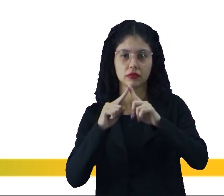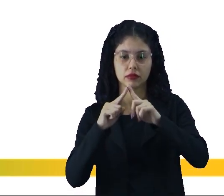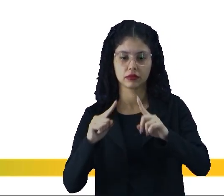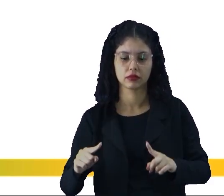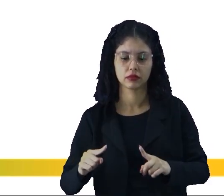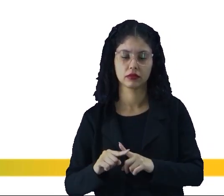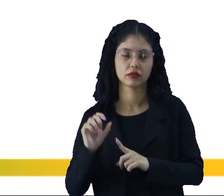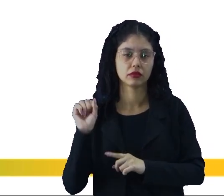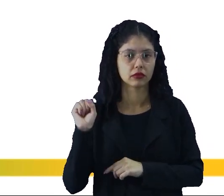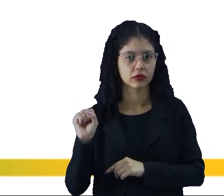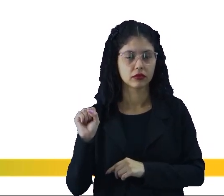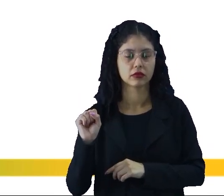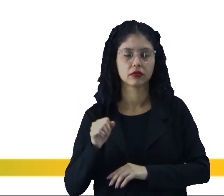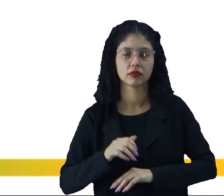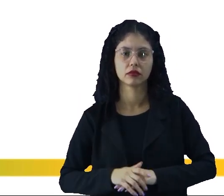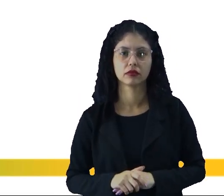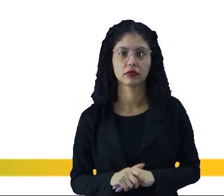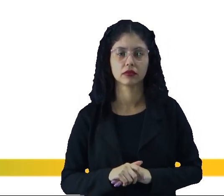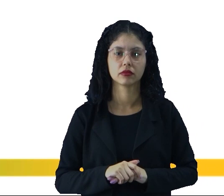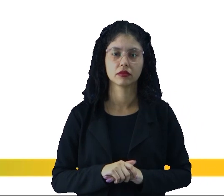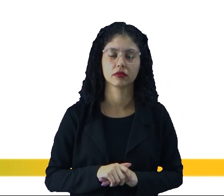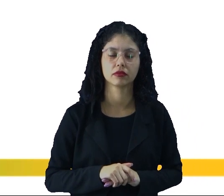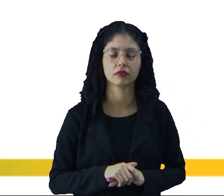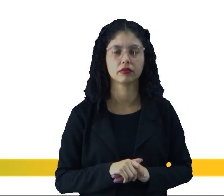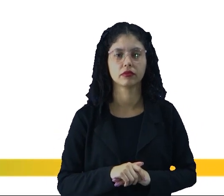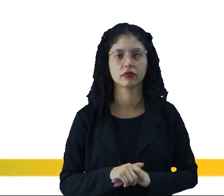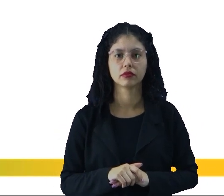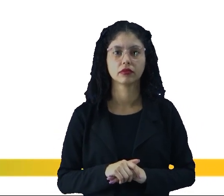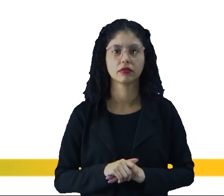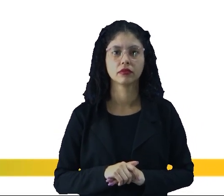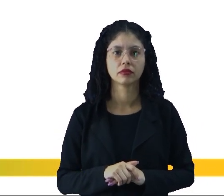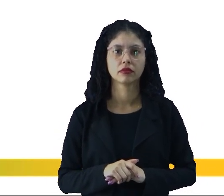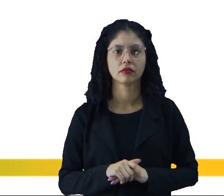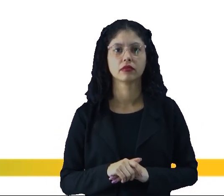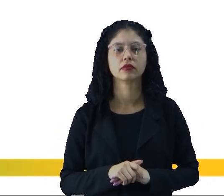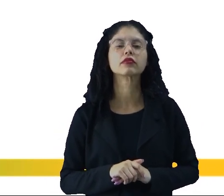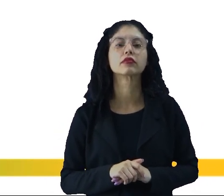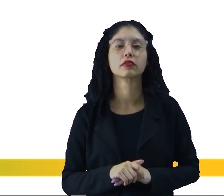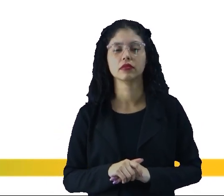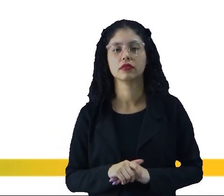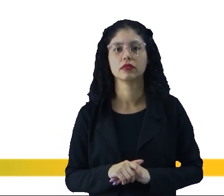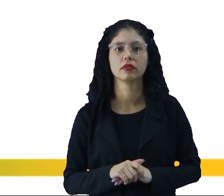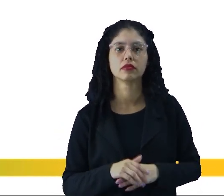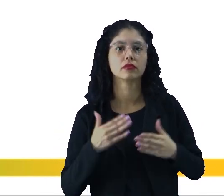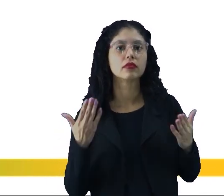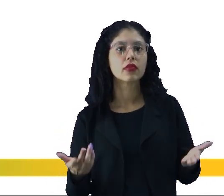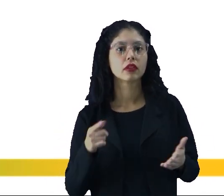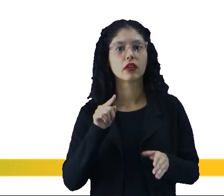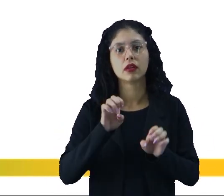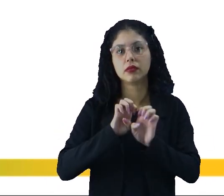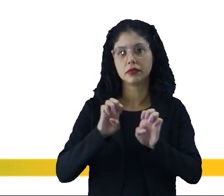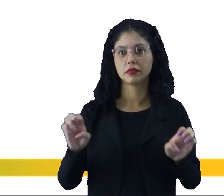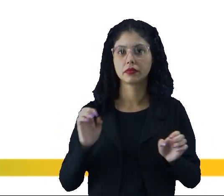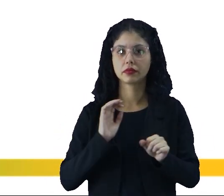vezes o A de aceleração, vezes a variação de posição, ΔS. Essa equação, pessoal, nos ajuda